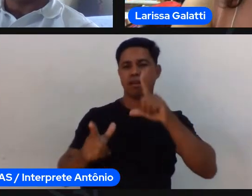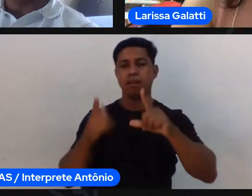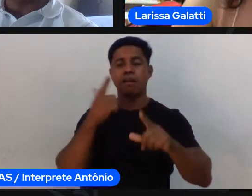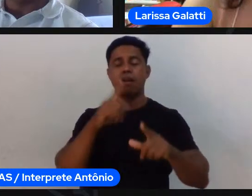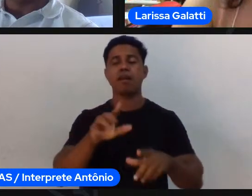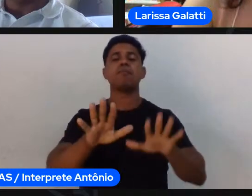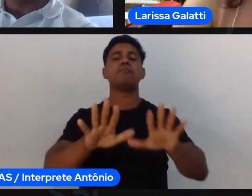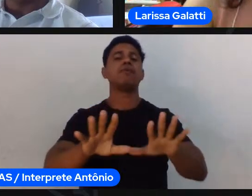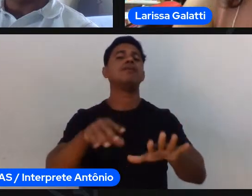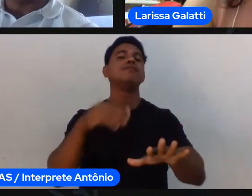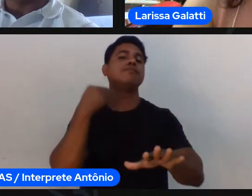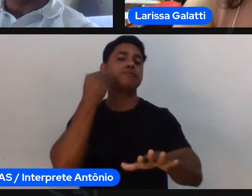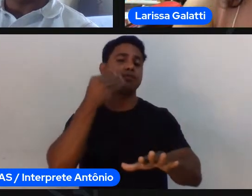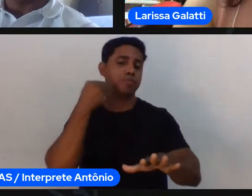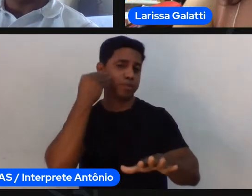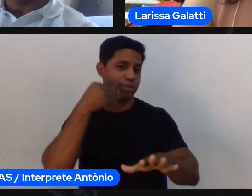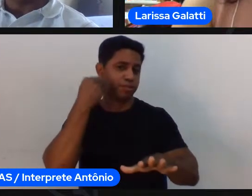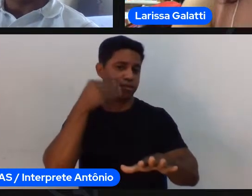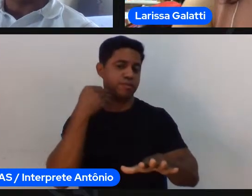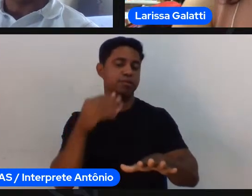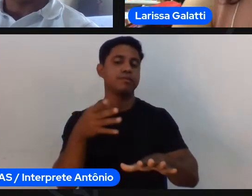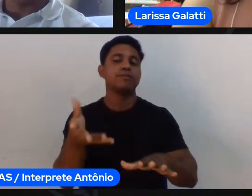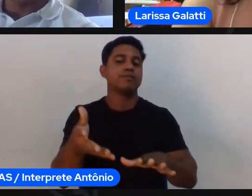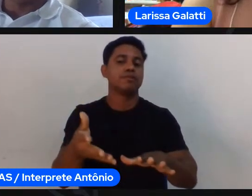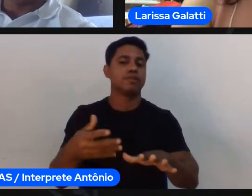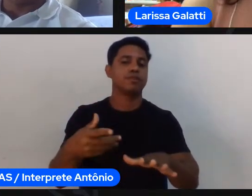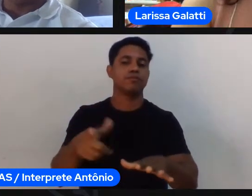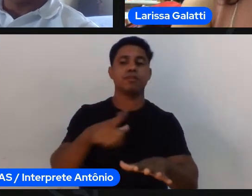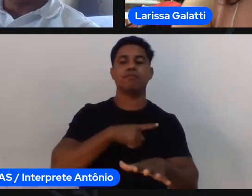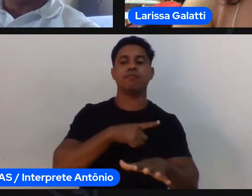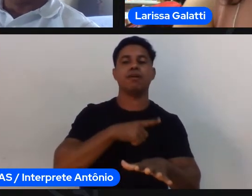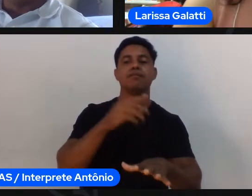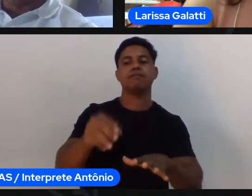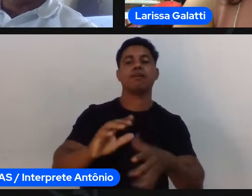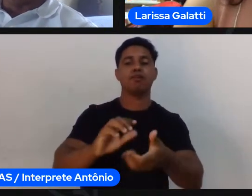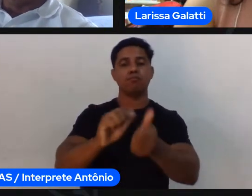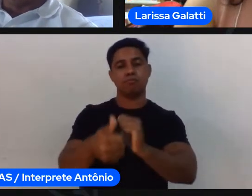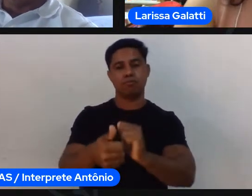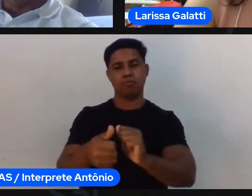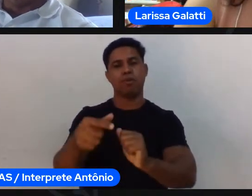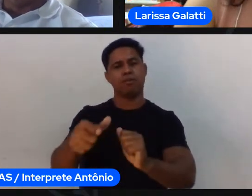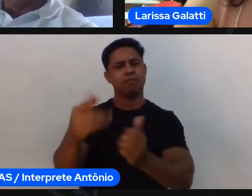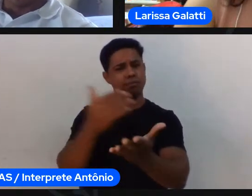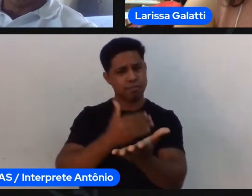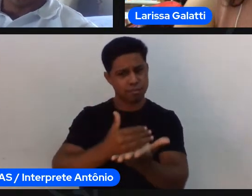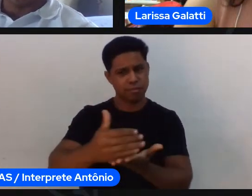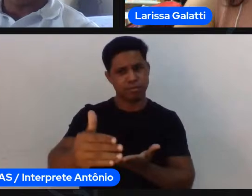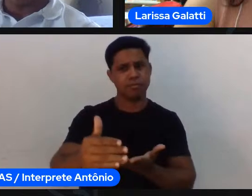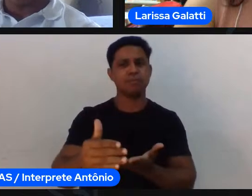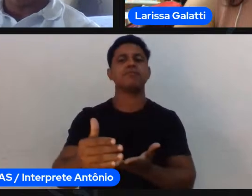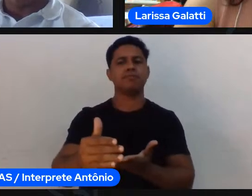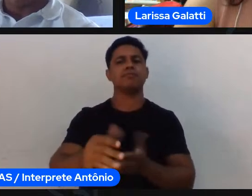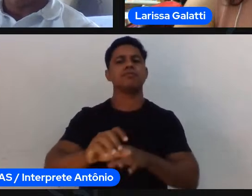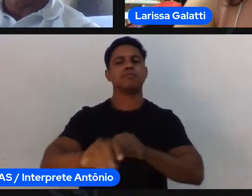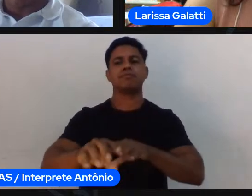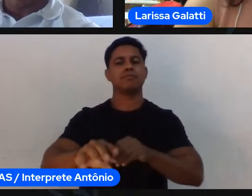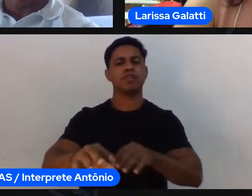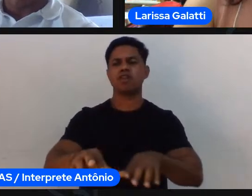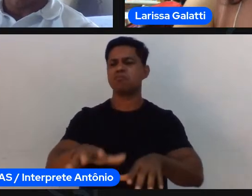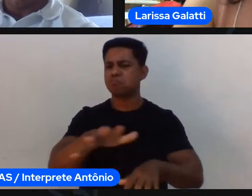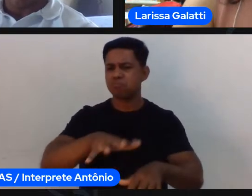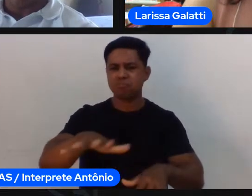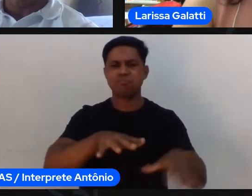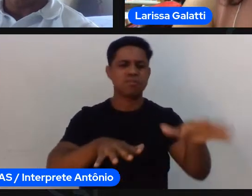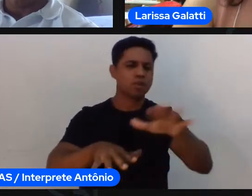possam vivenciar a competição esportiva essa é uma premissa da iniciação esportiva em qualquer ambiente inclusive fora da esporte fora da escola